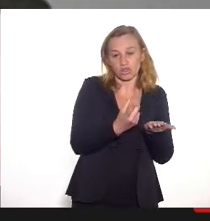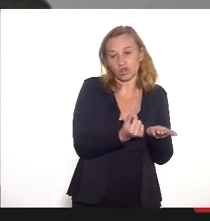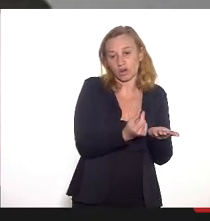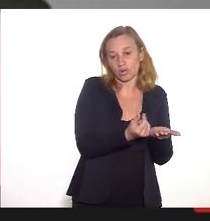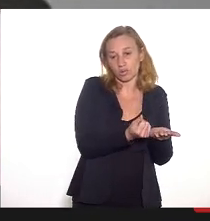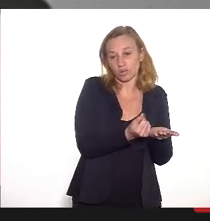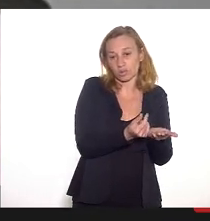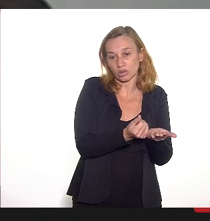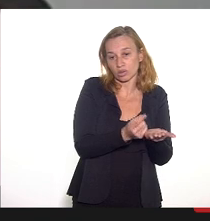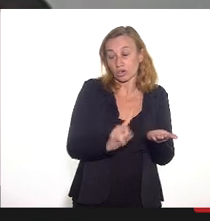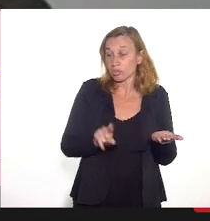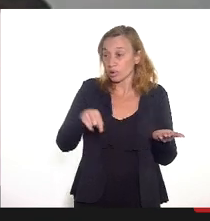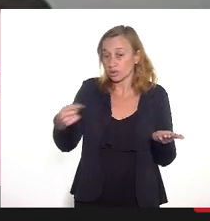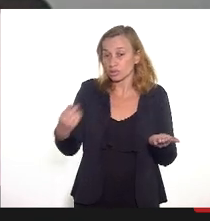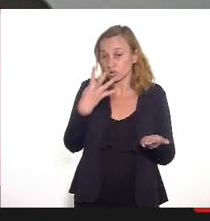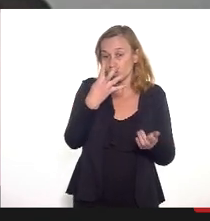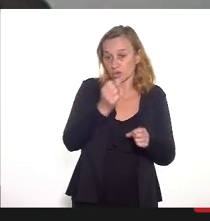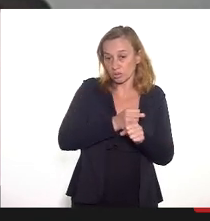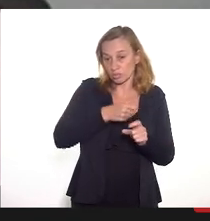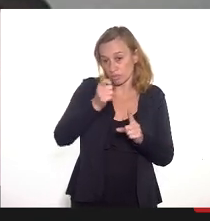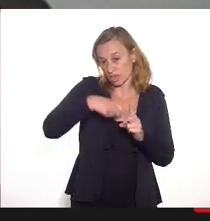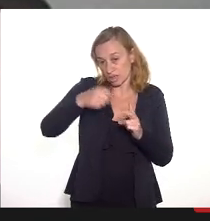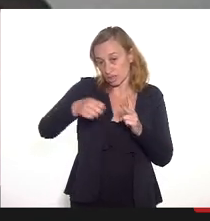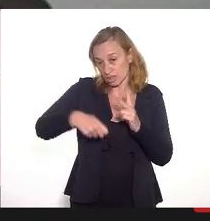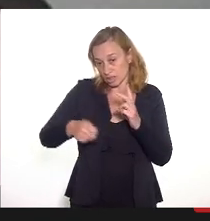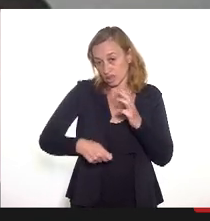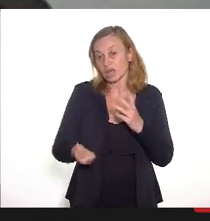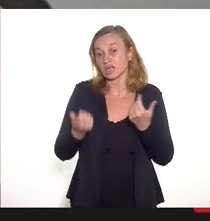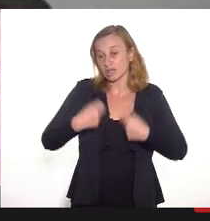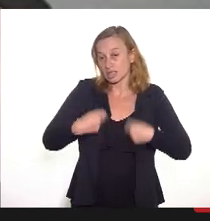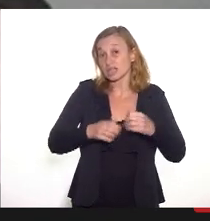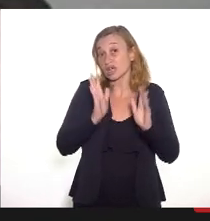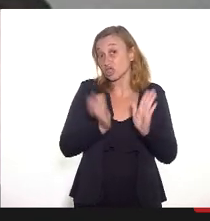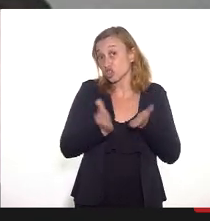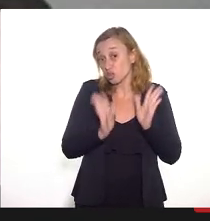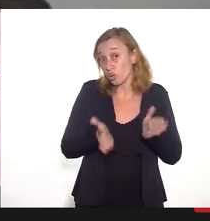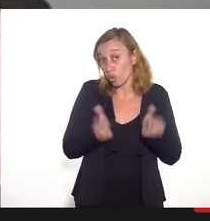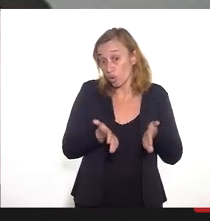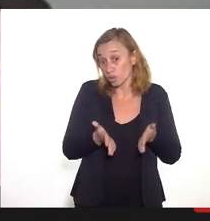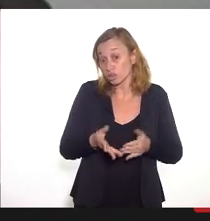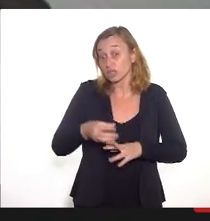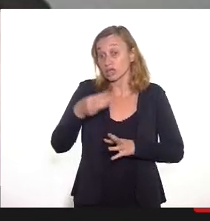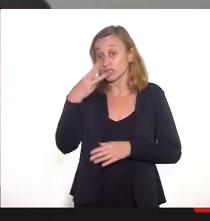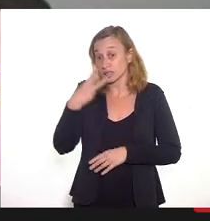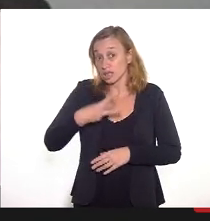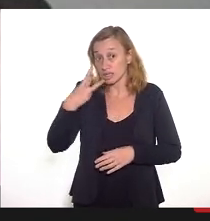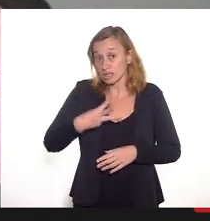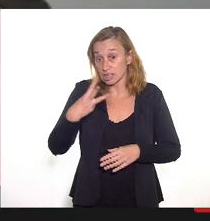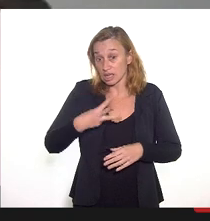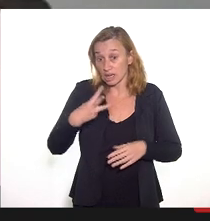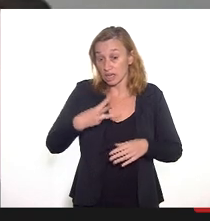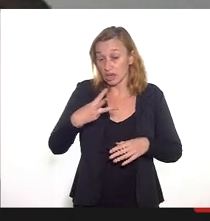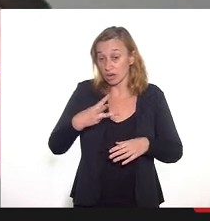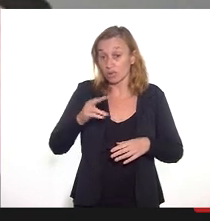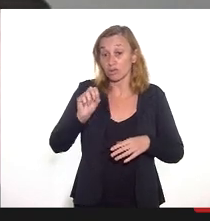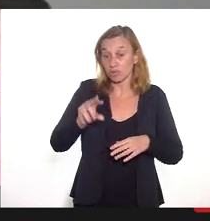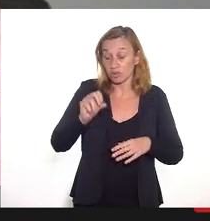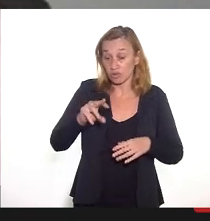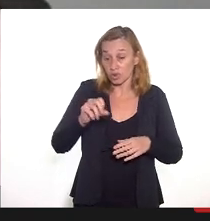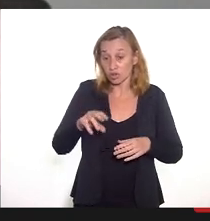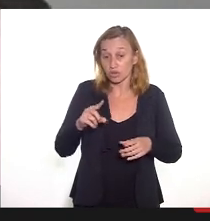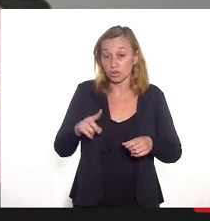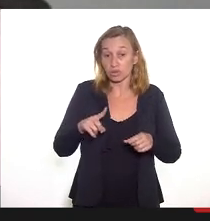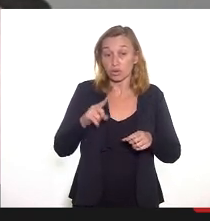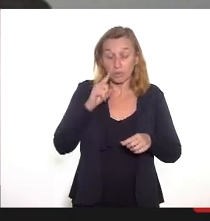previsto para os próximos quatro meses, em função da necessidade de hoje de estarmos na terceira onda do Covid, para saber onde o governo